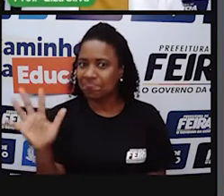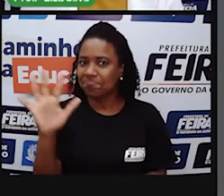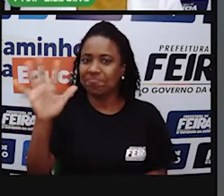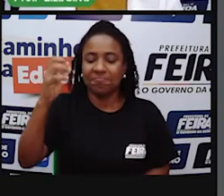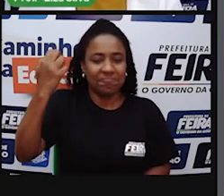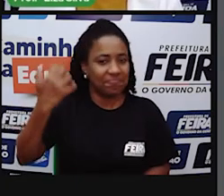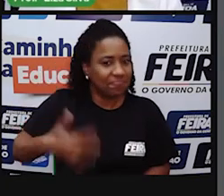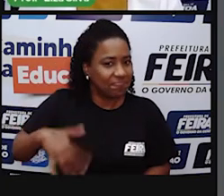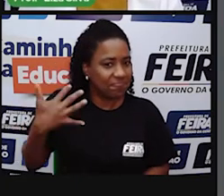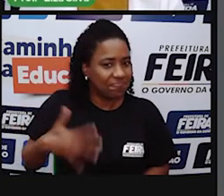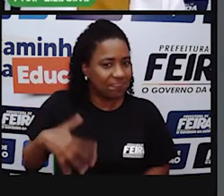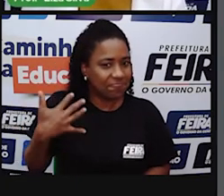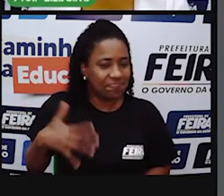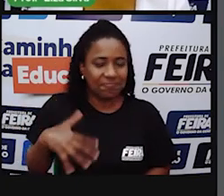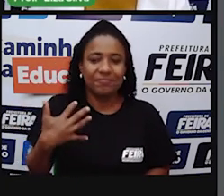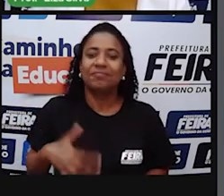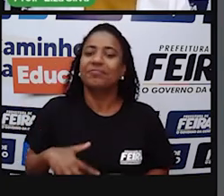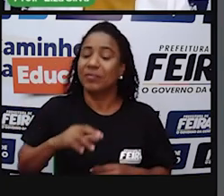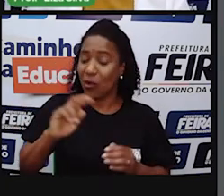nordestina